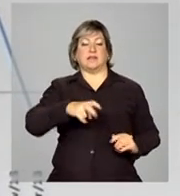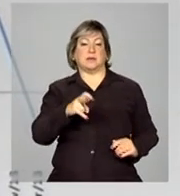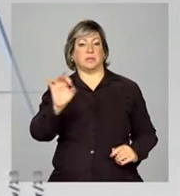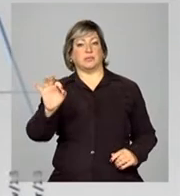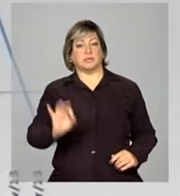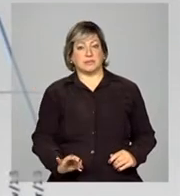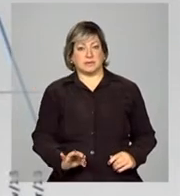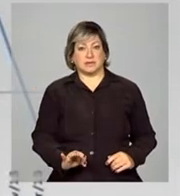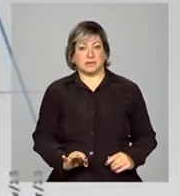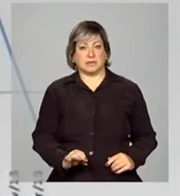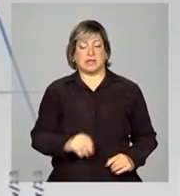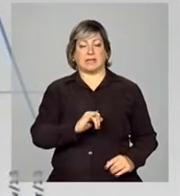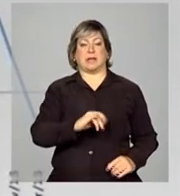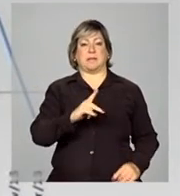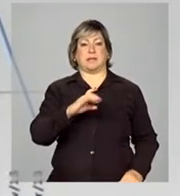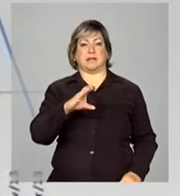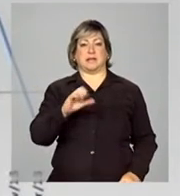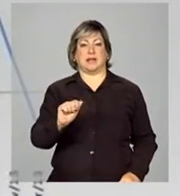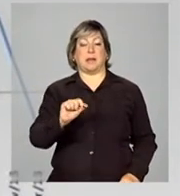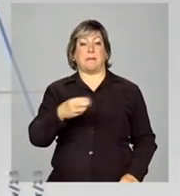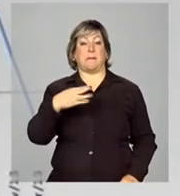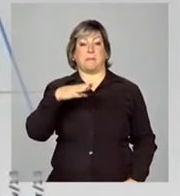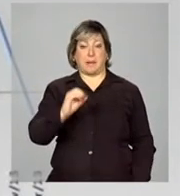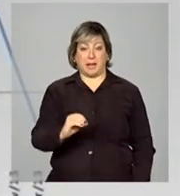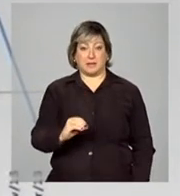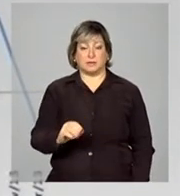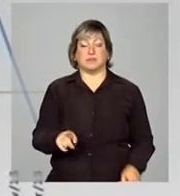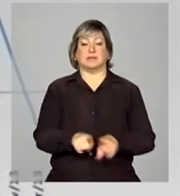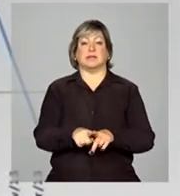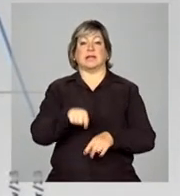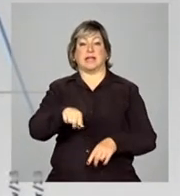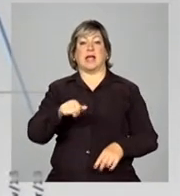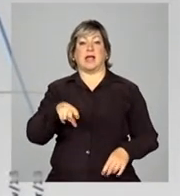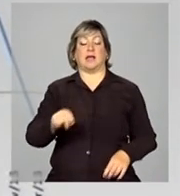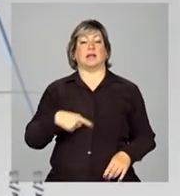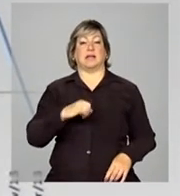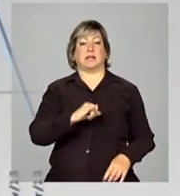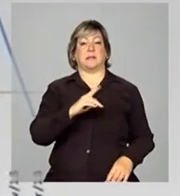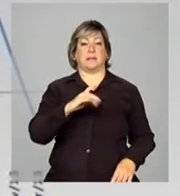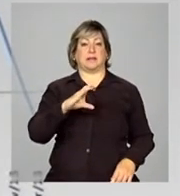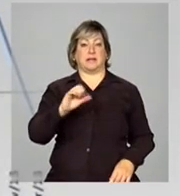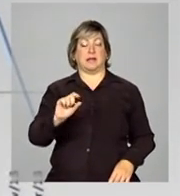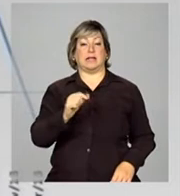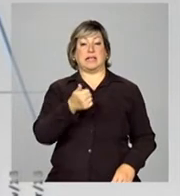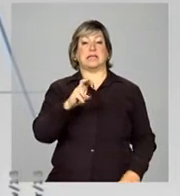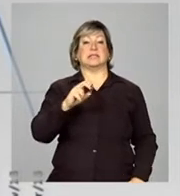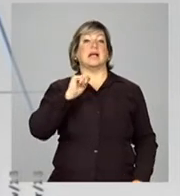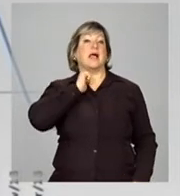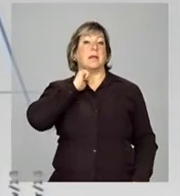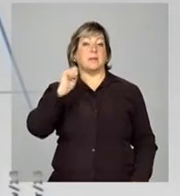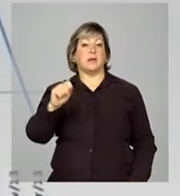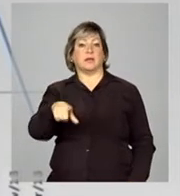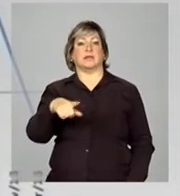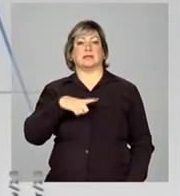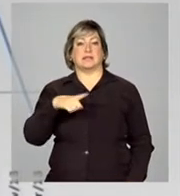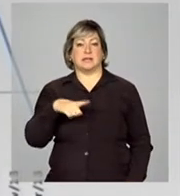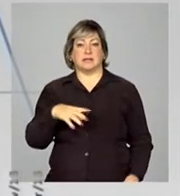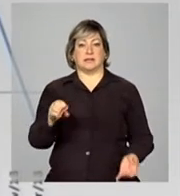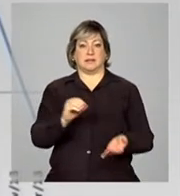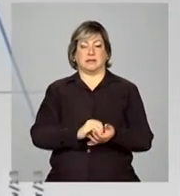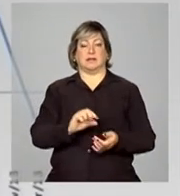% no IPCA de março, e, sendo que no IPCA 15 de abril, que ele pega, assim,